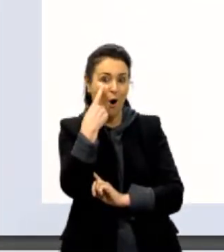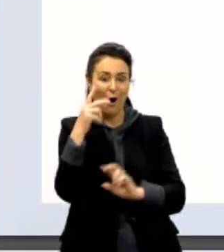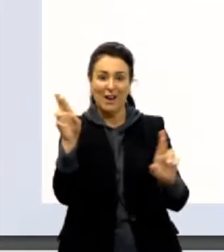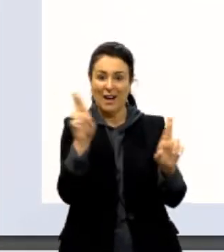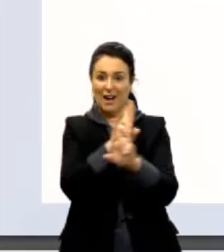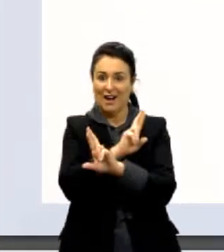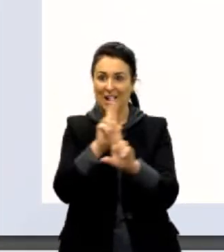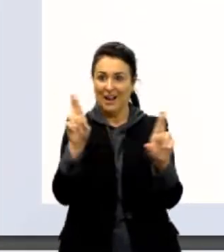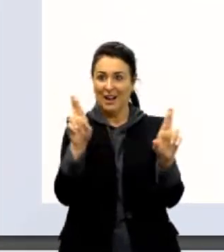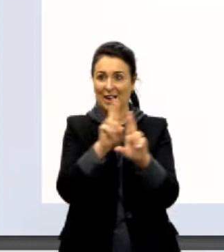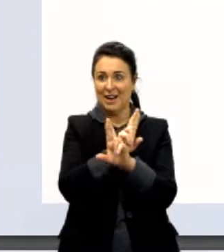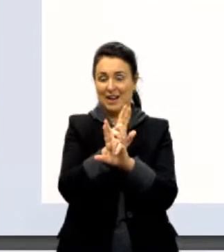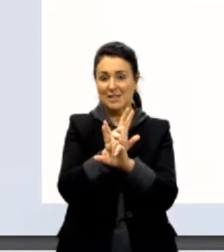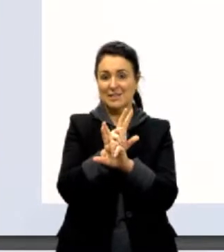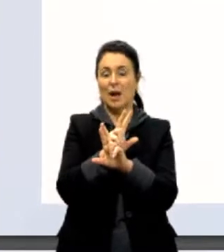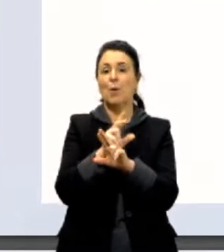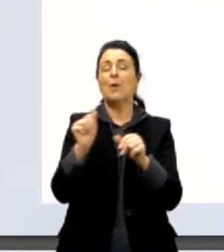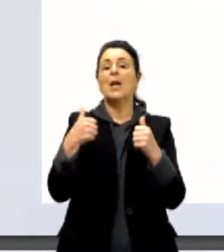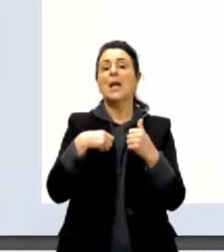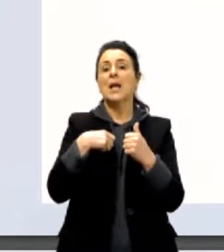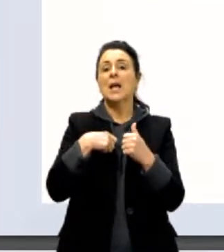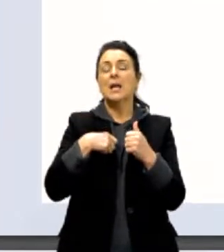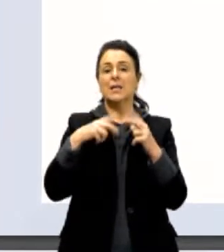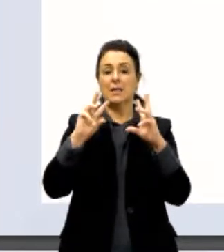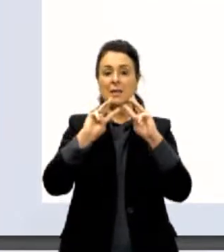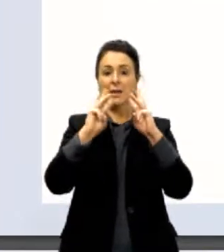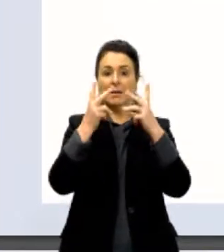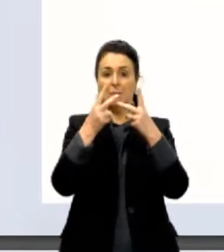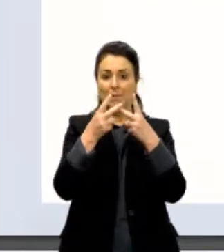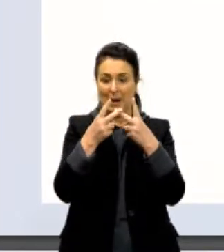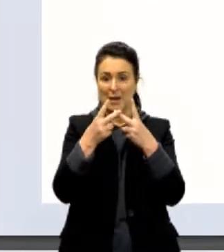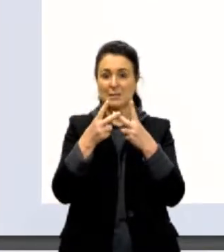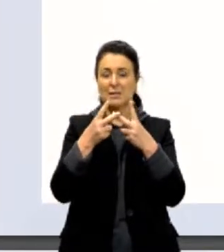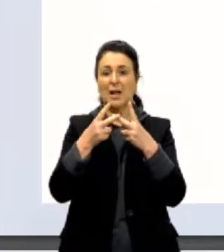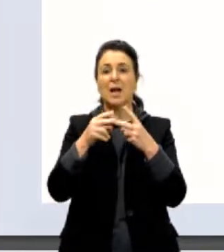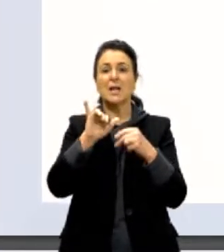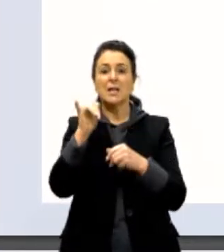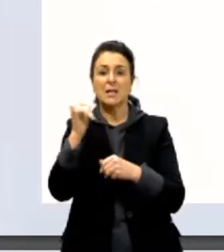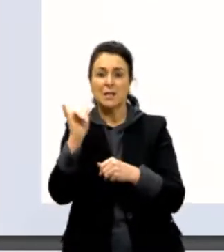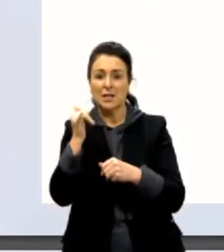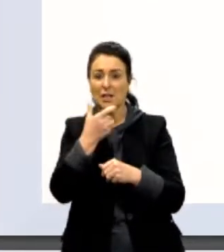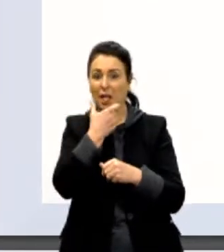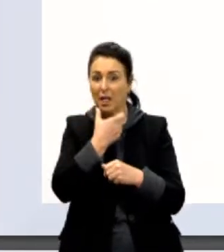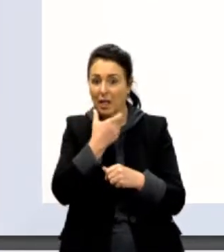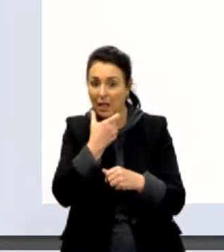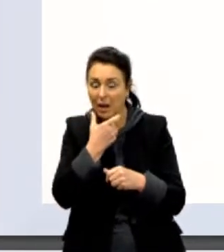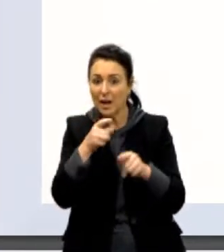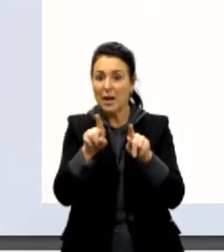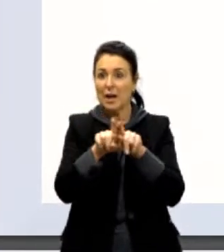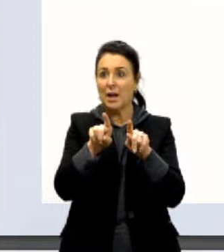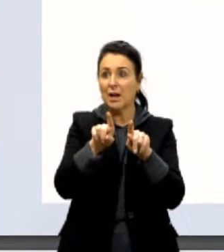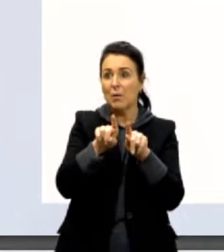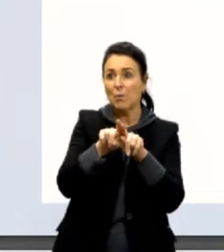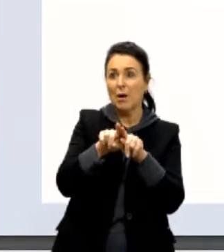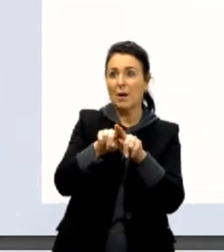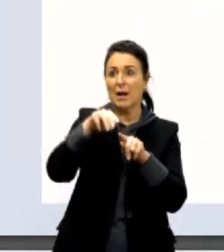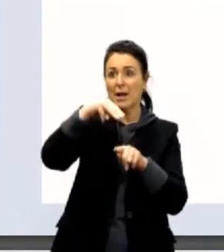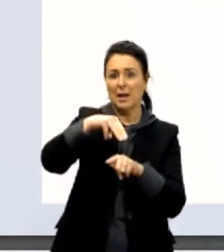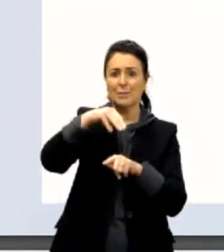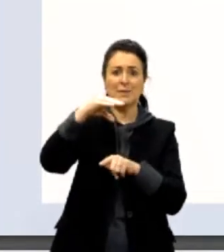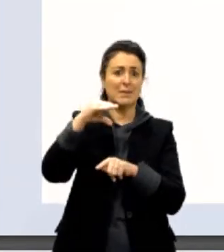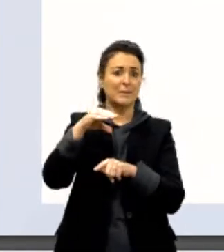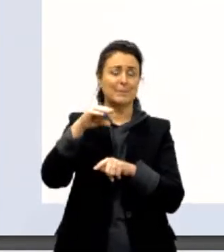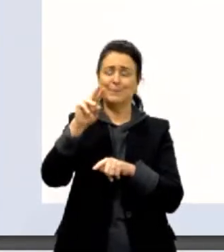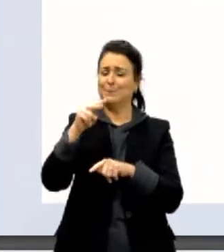de correspondência entre massa e energia proposta por Einstein é dada pela equação E igual a MC ao